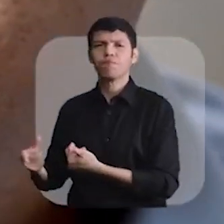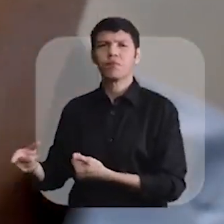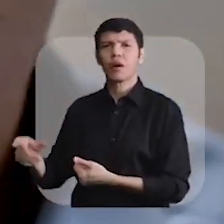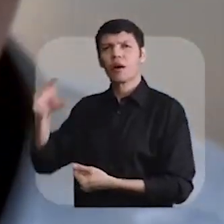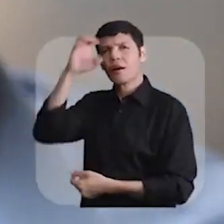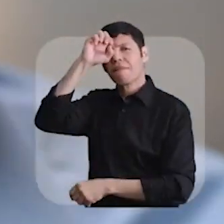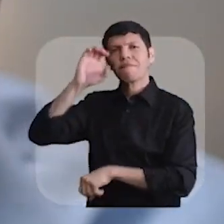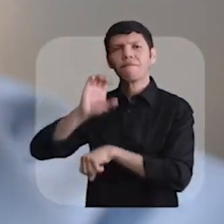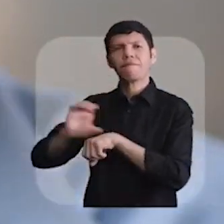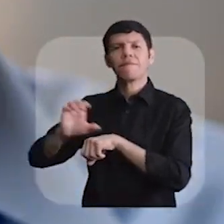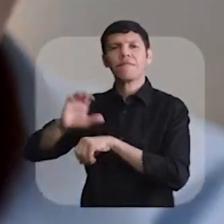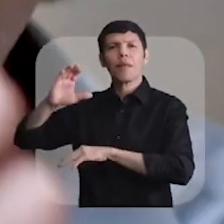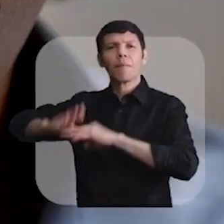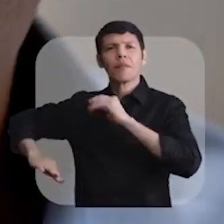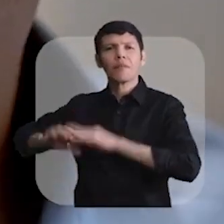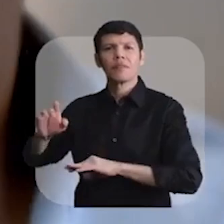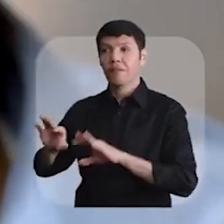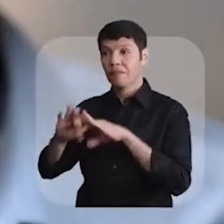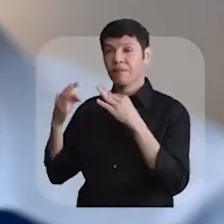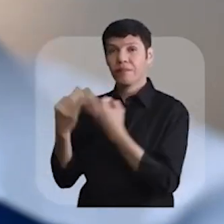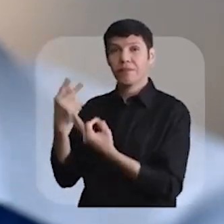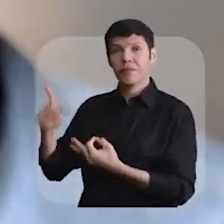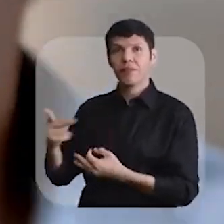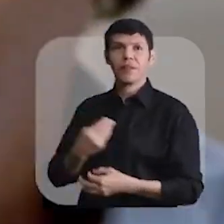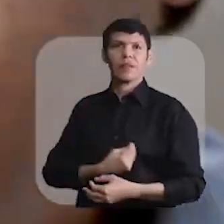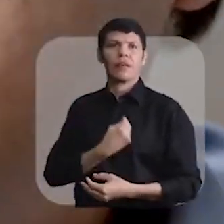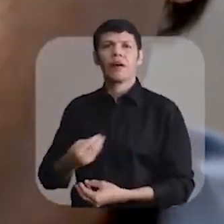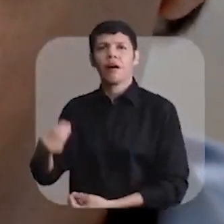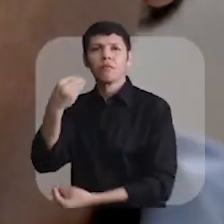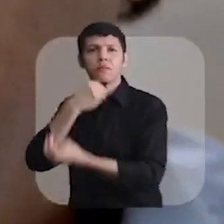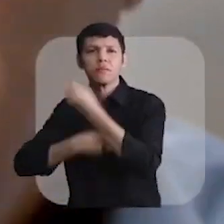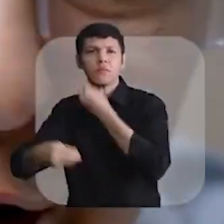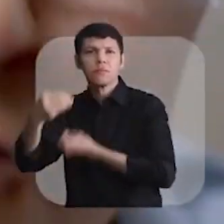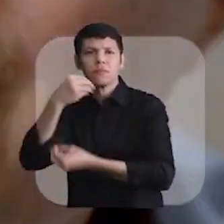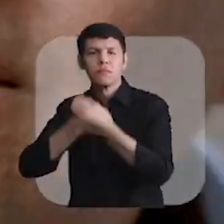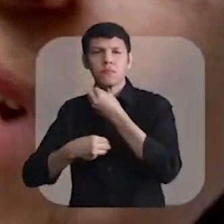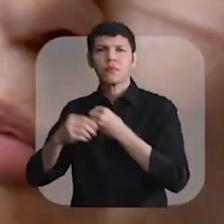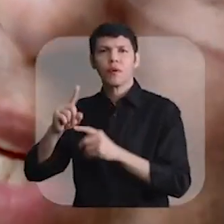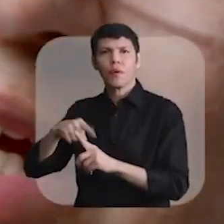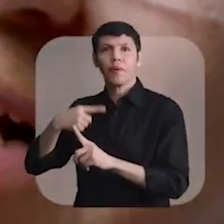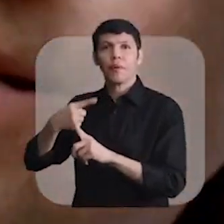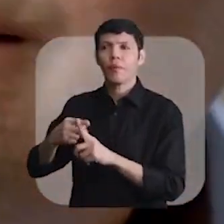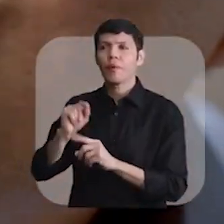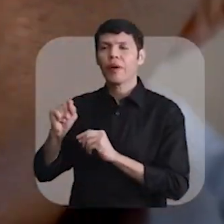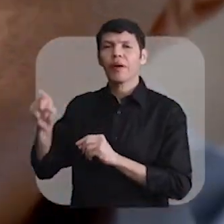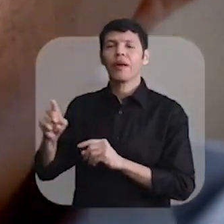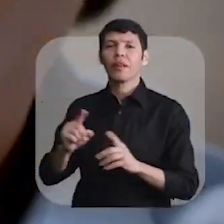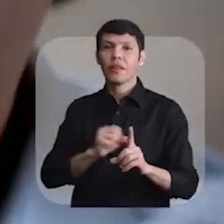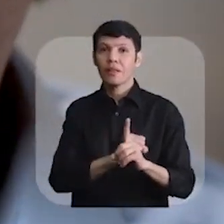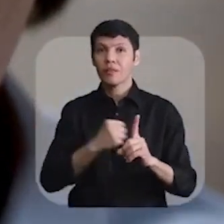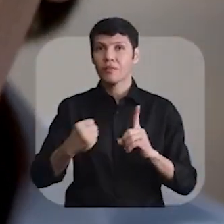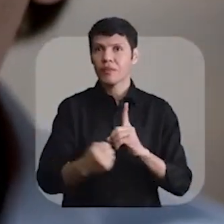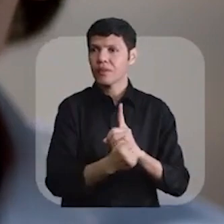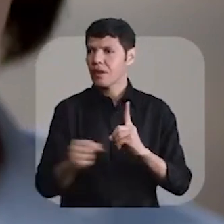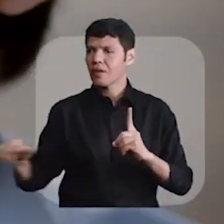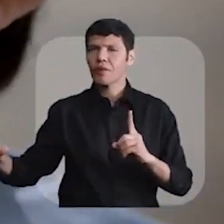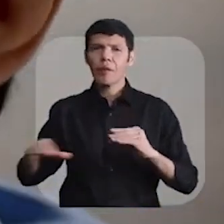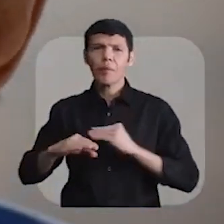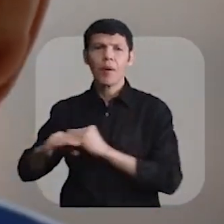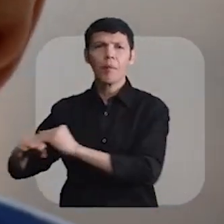uma profissão, dar à família a condição de se sustentar e fazer a migração social